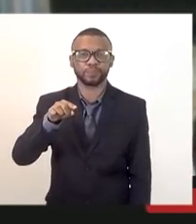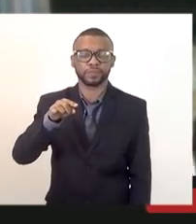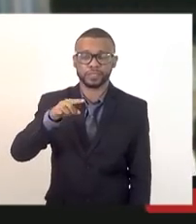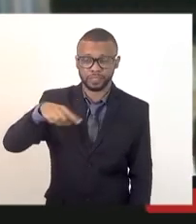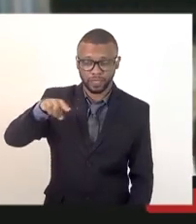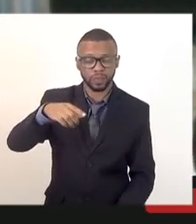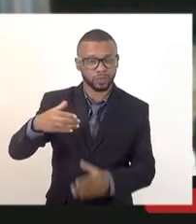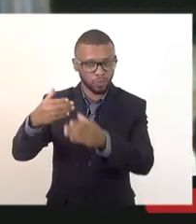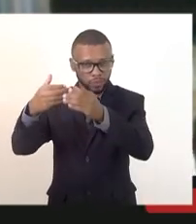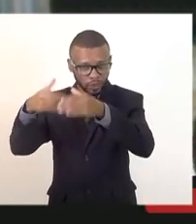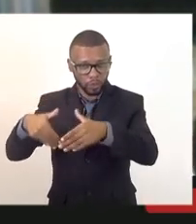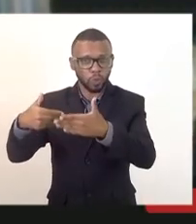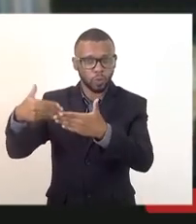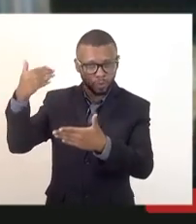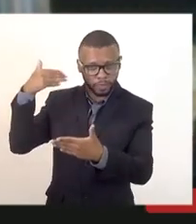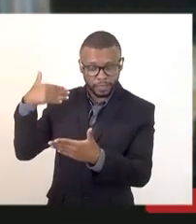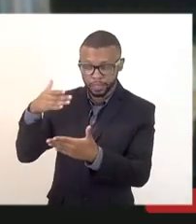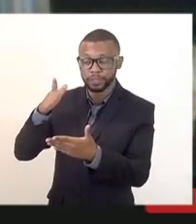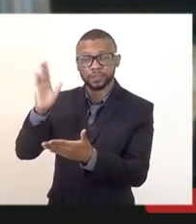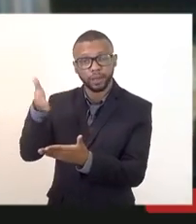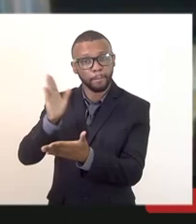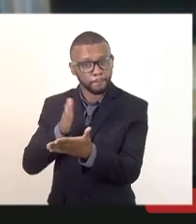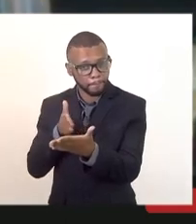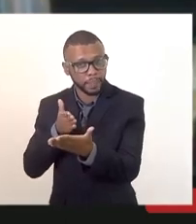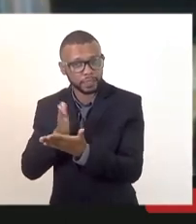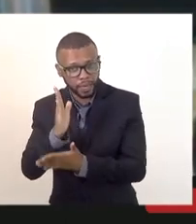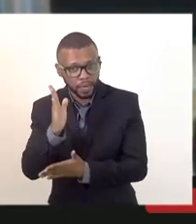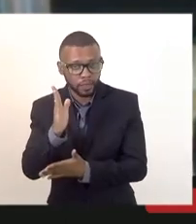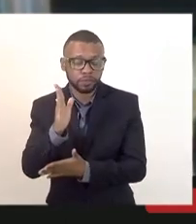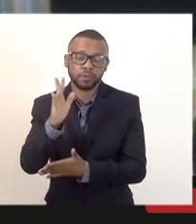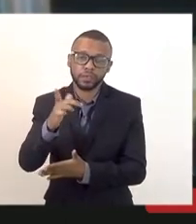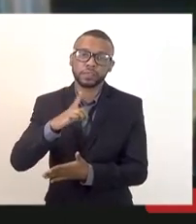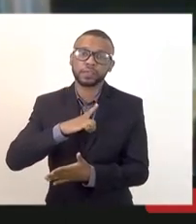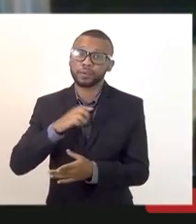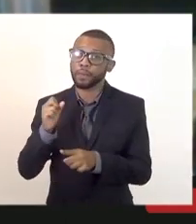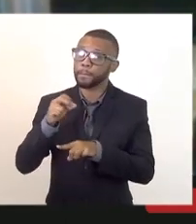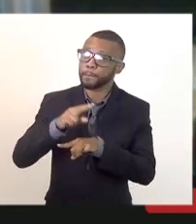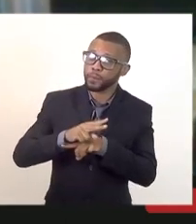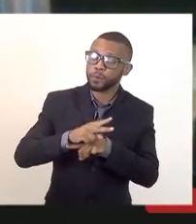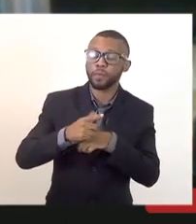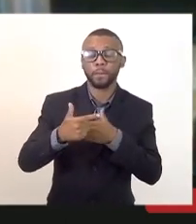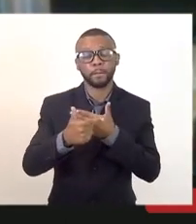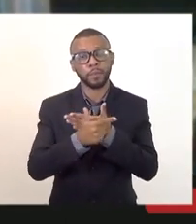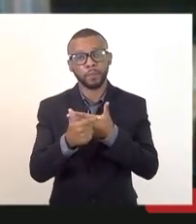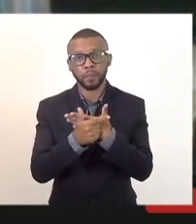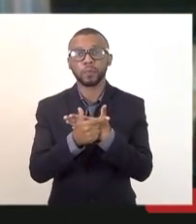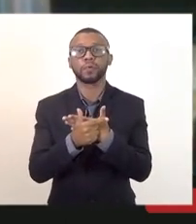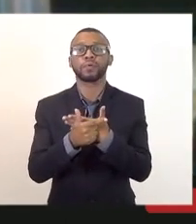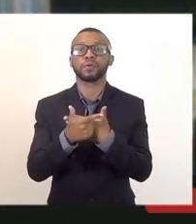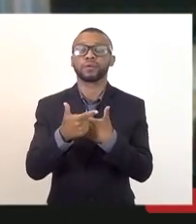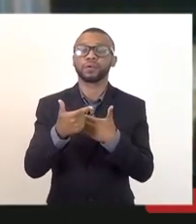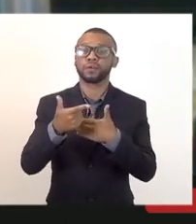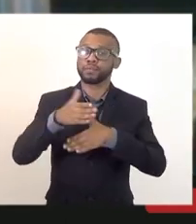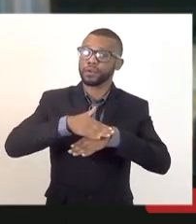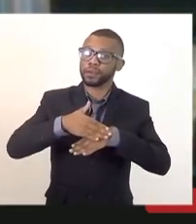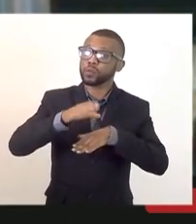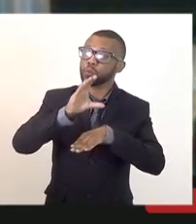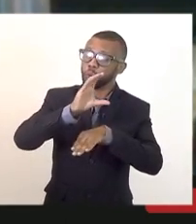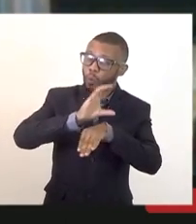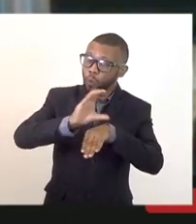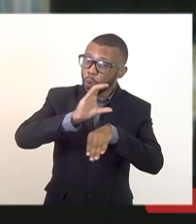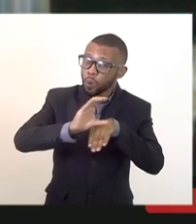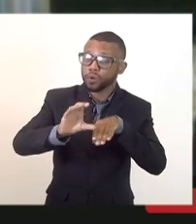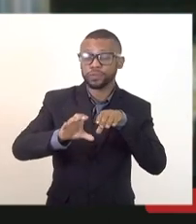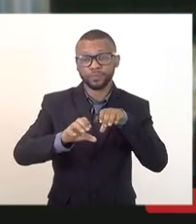concursados aprovados eles estejam aqui fazendo logo o nosso curso de formação de praças para